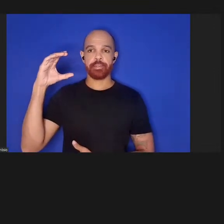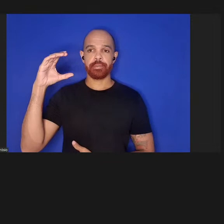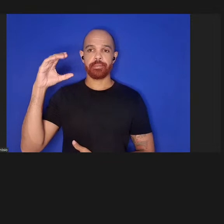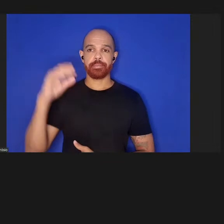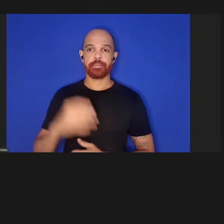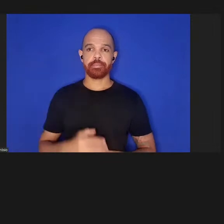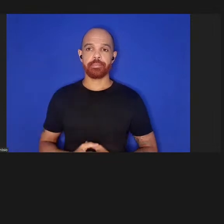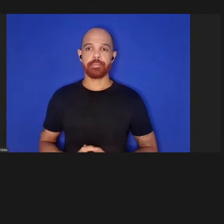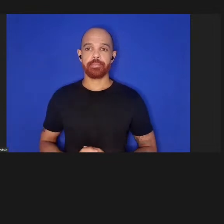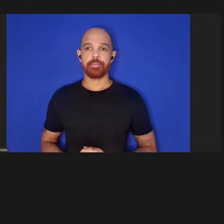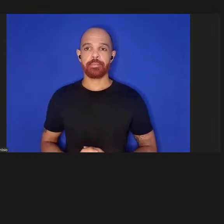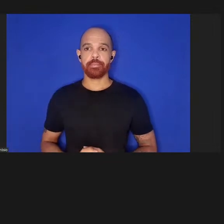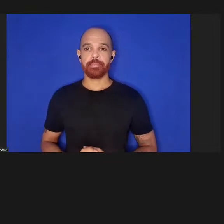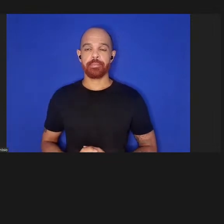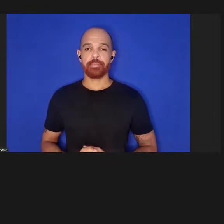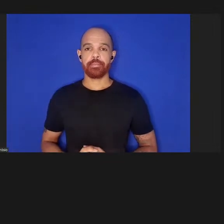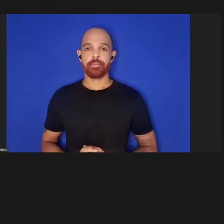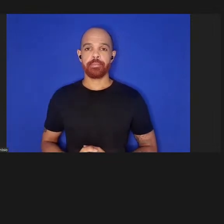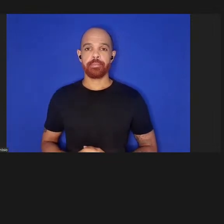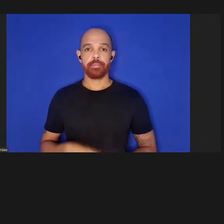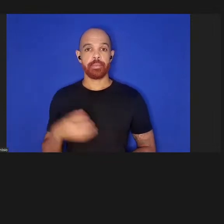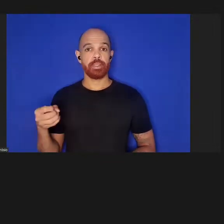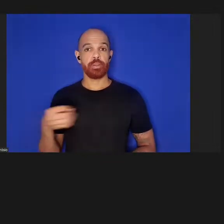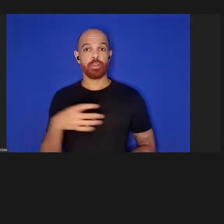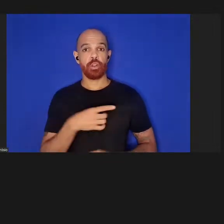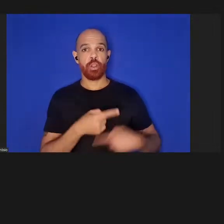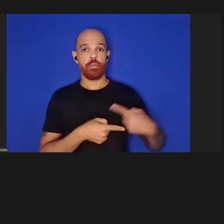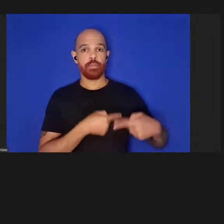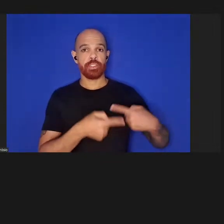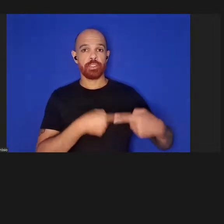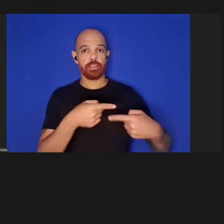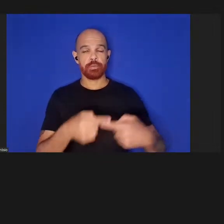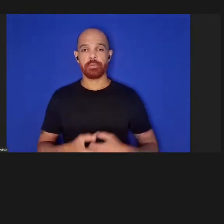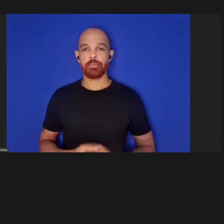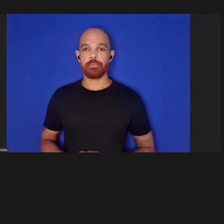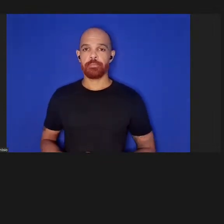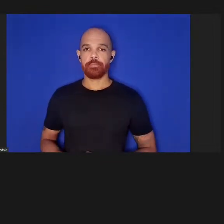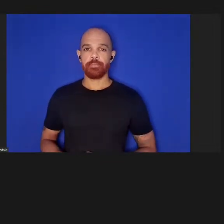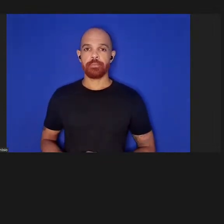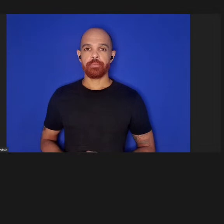e de suas novas gerações na verdade